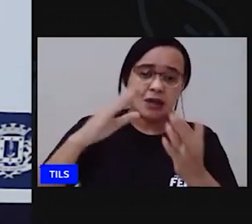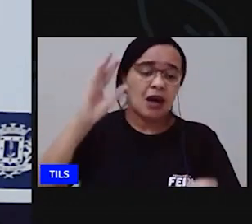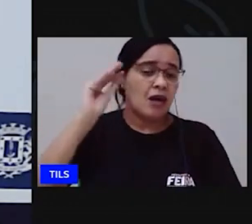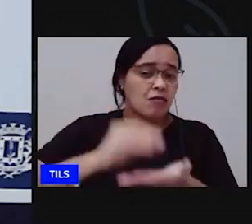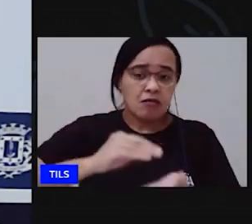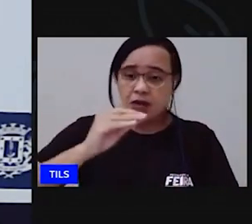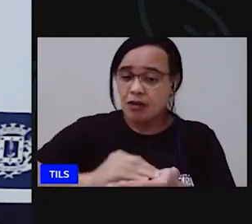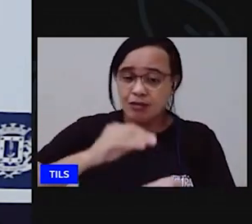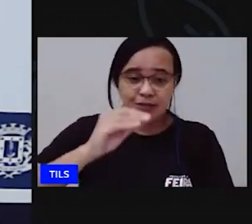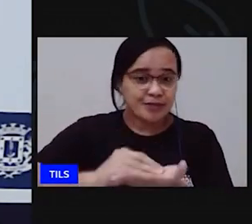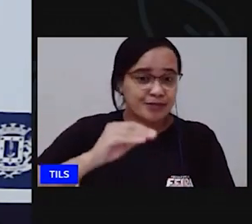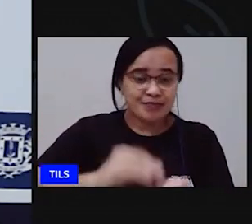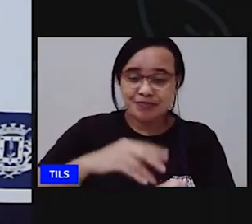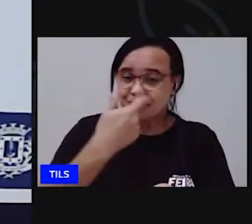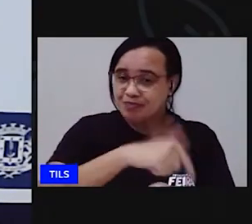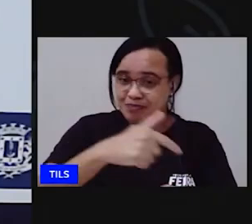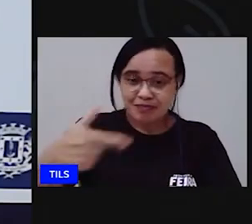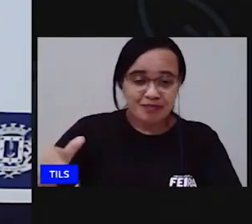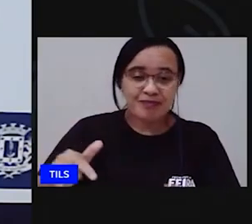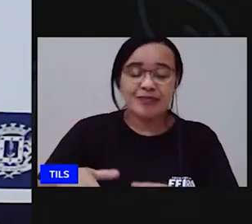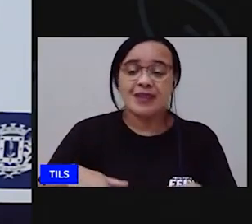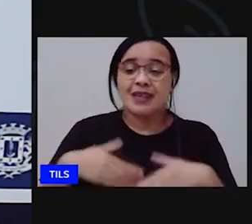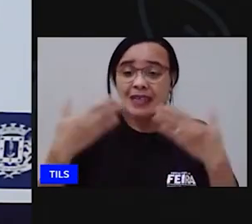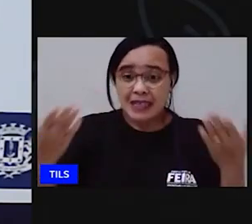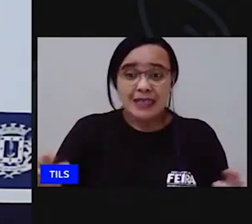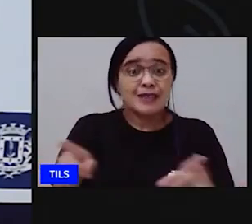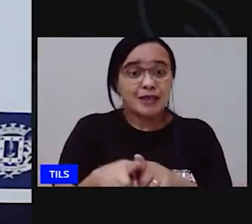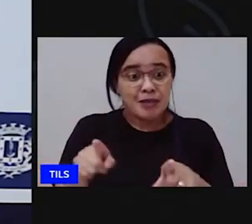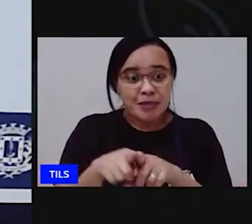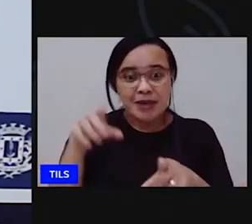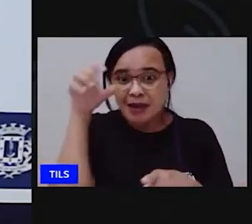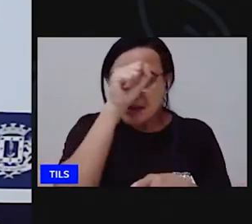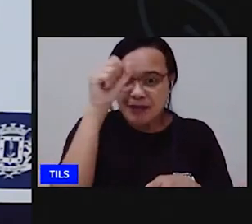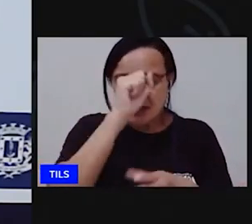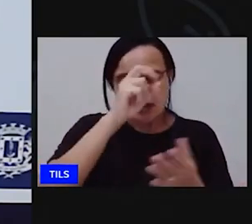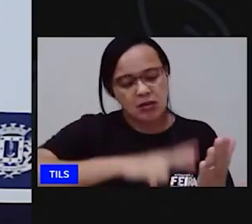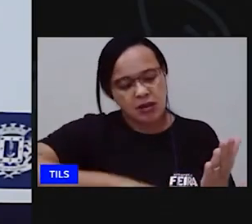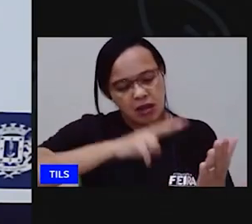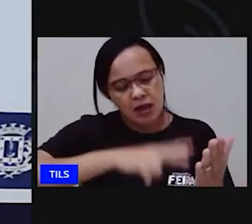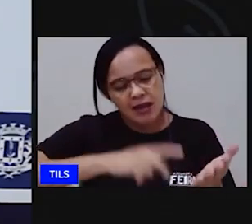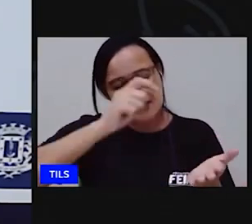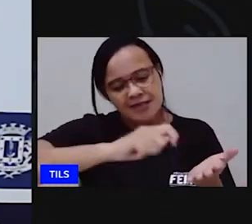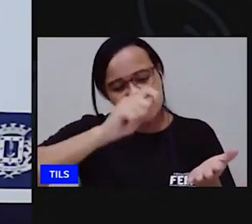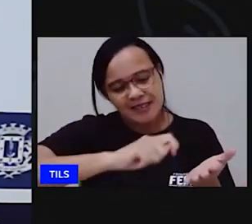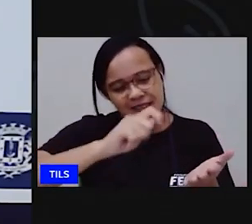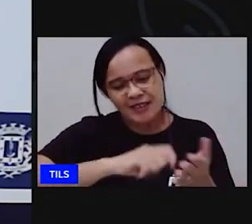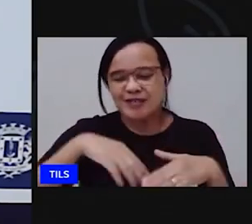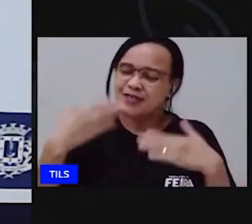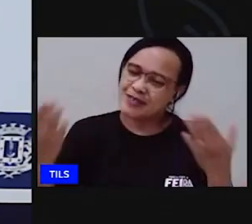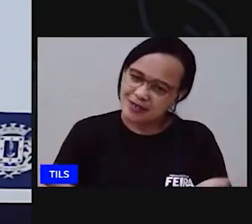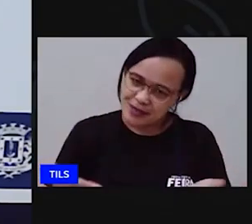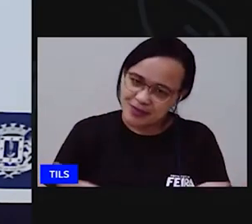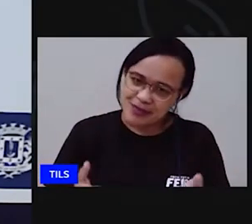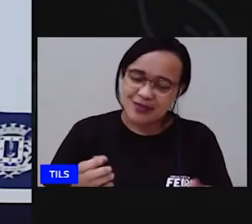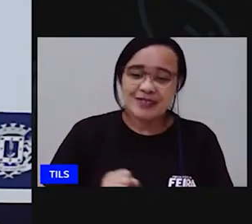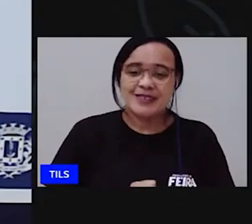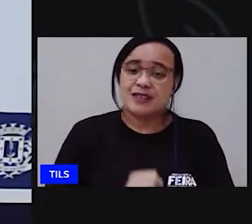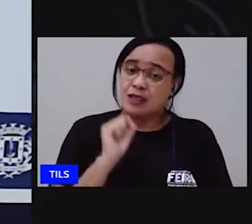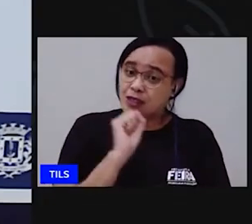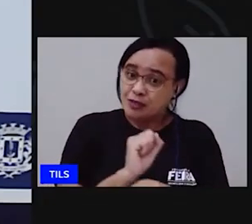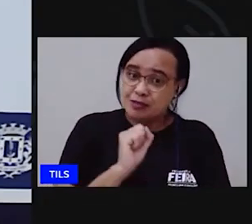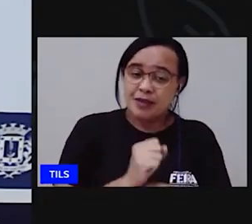A gente aprendeu a ler e escrever algumas palavras também nessa aula de hoje. Espero que você tenha aprendido bastante, tenha